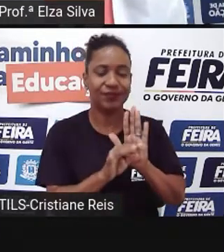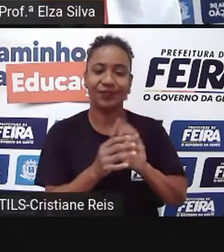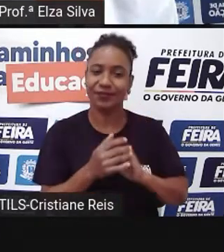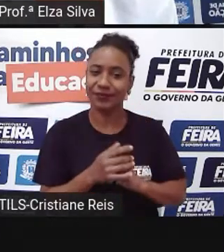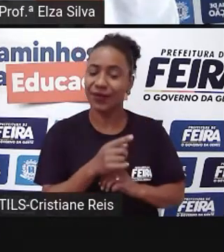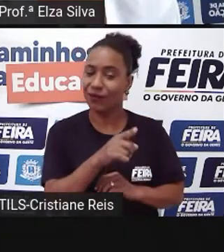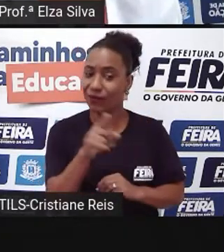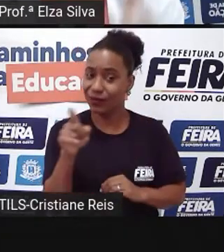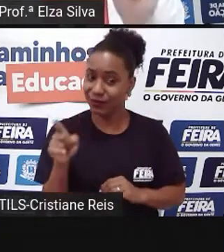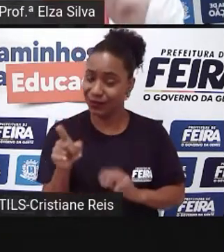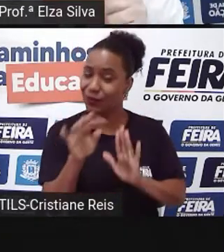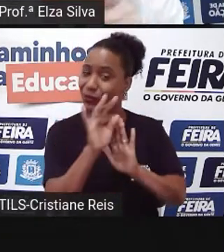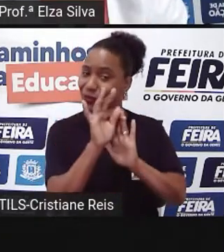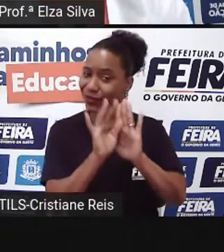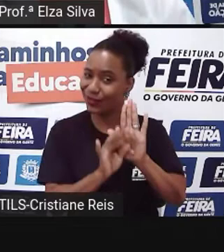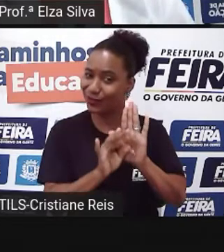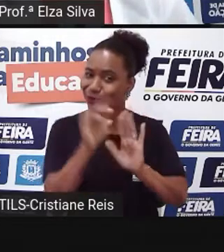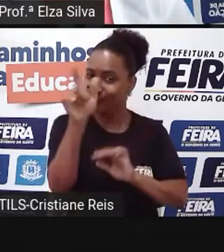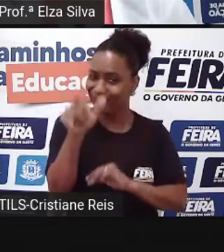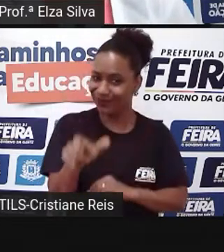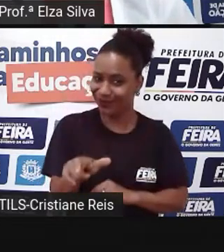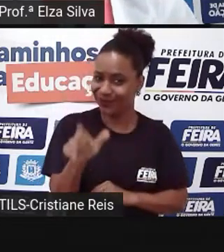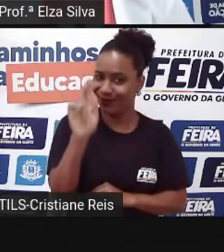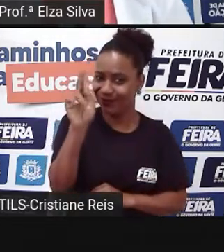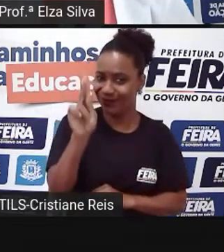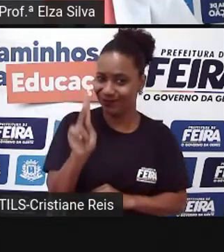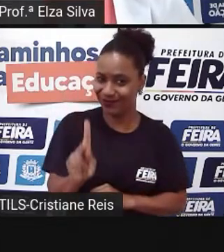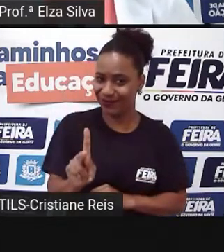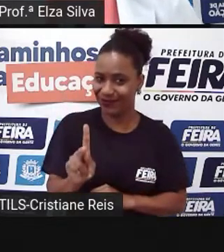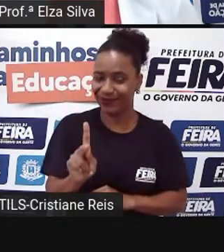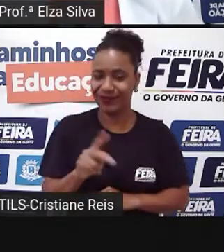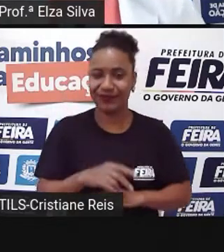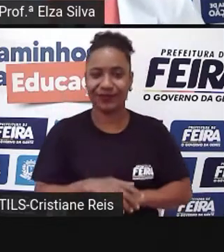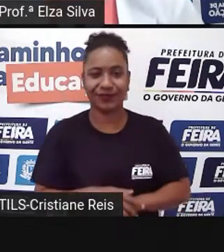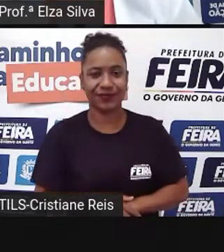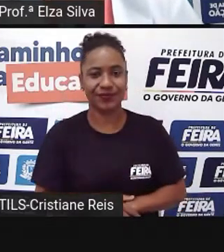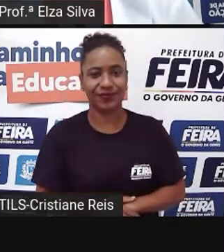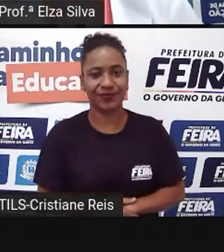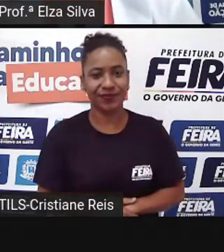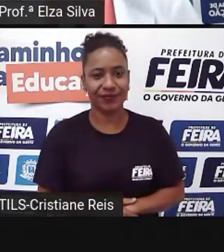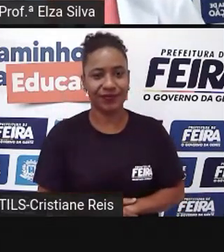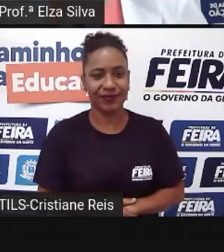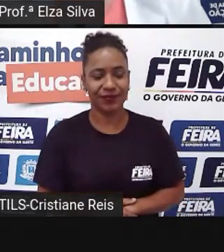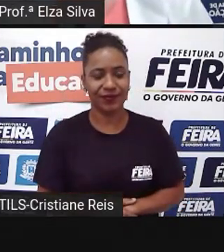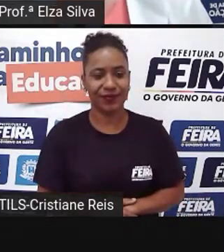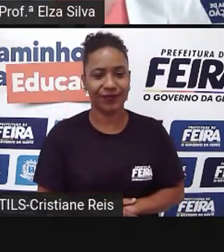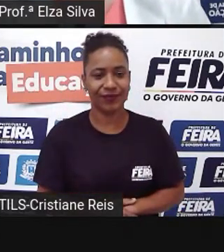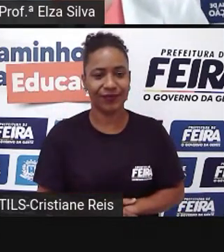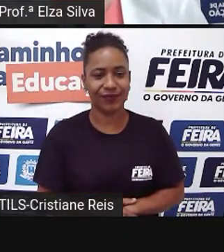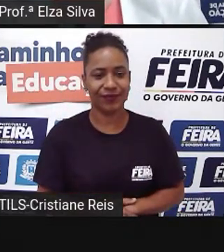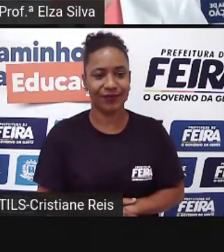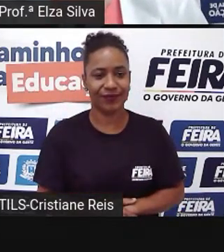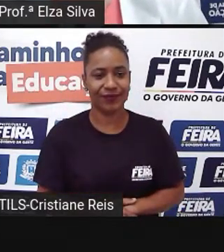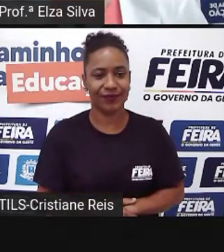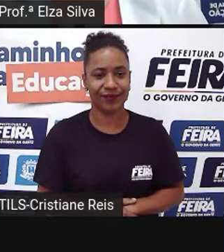vocês irão escrever o texto sobre vocês Em primeira pessoa Oi, Rosie